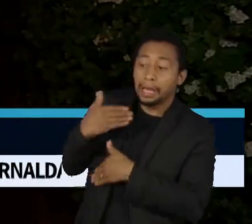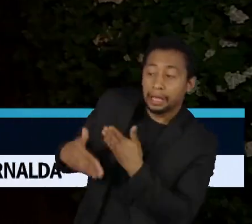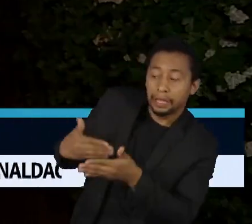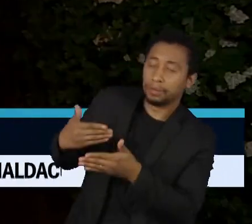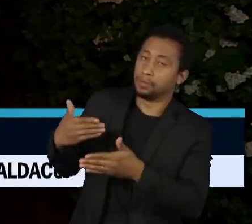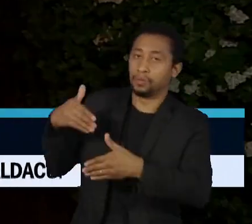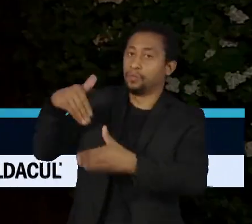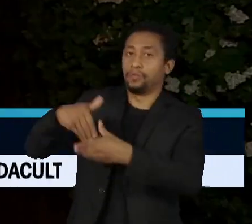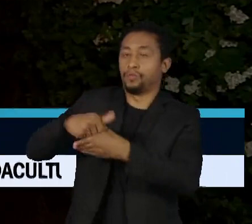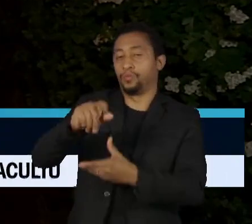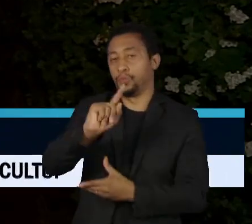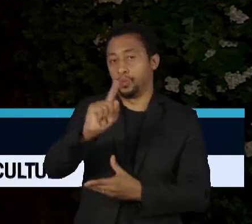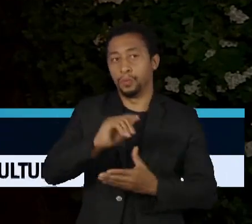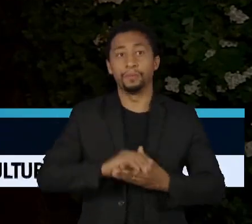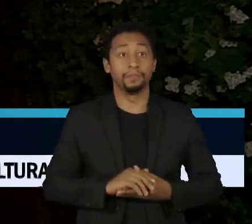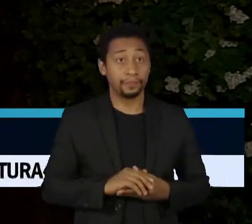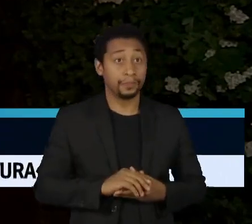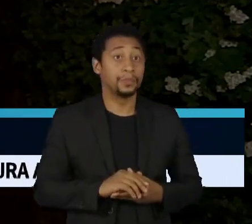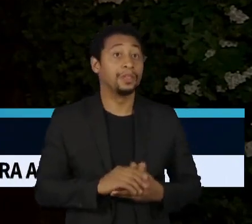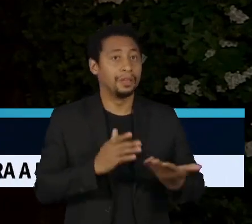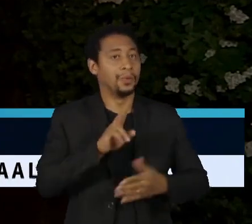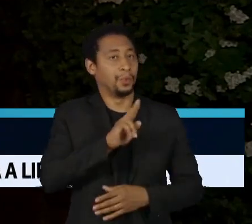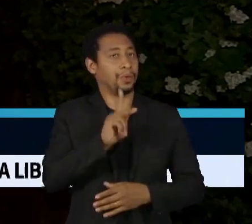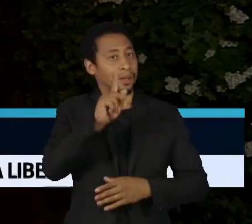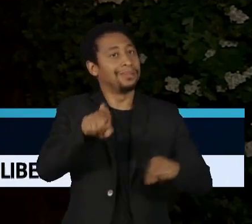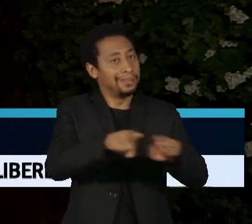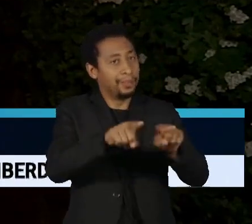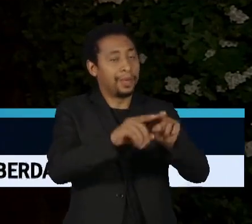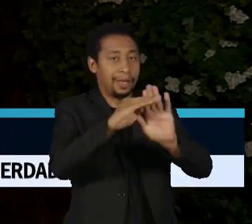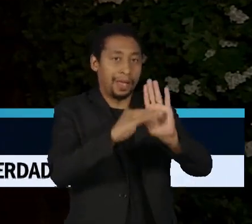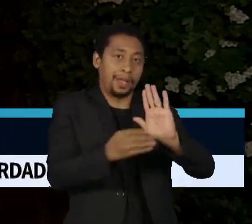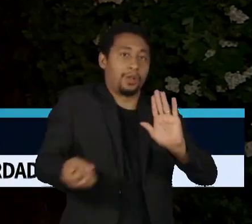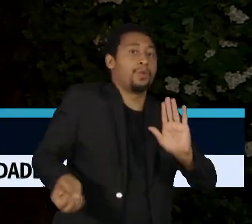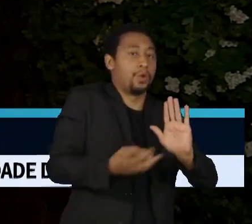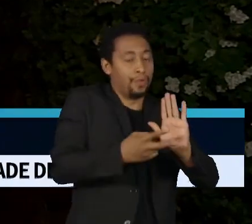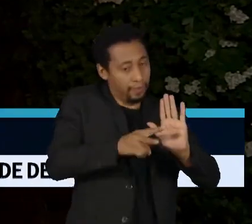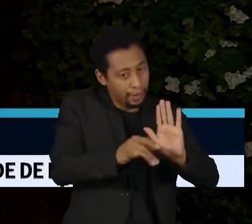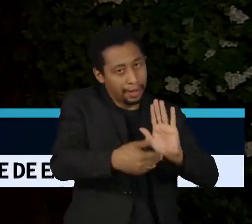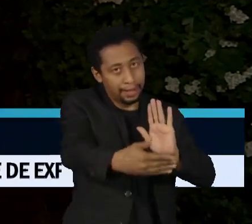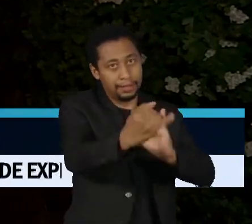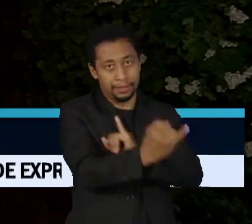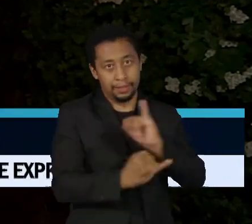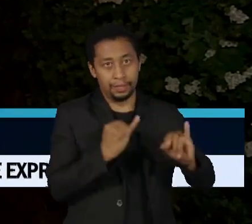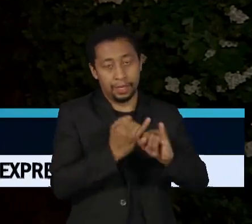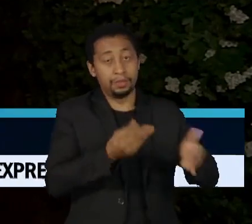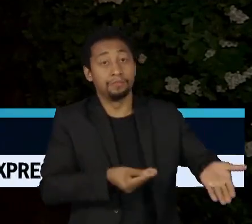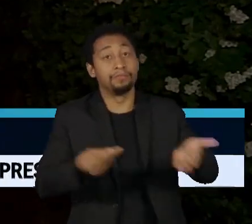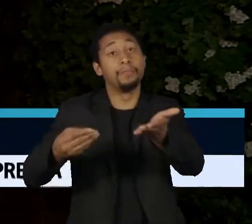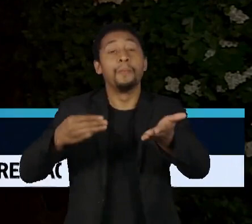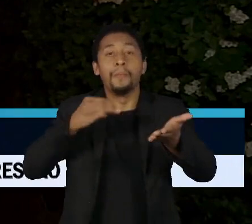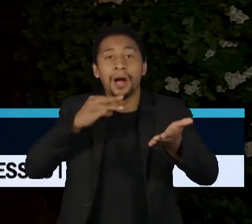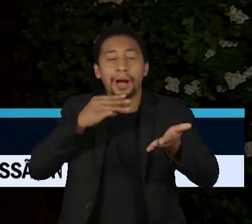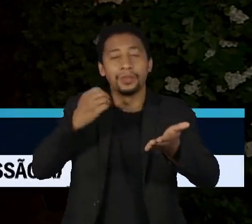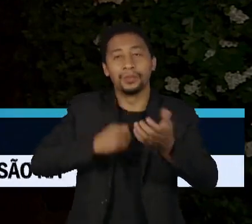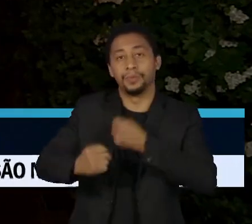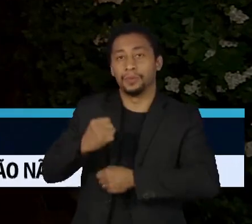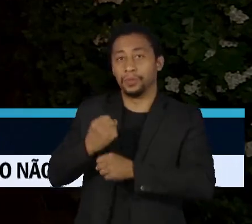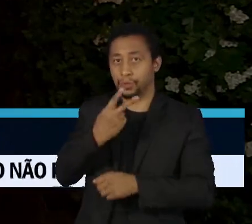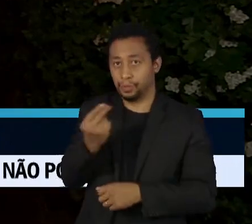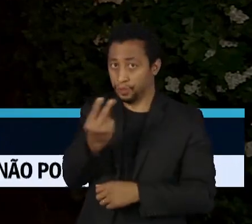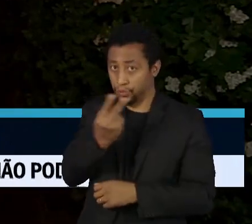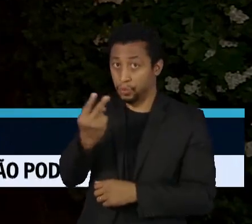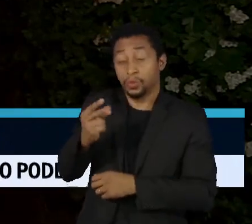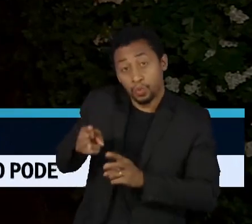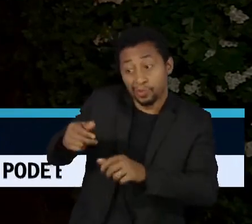está no processo de ter sua própria lei de segurança online. O projeto chegou ao parlamento em março do ano passado e continua em análise.